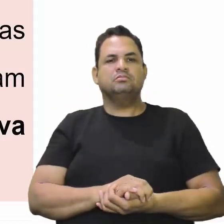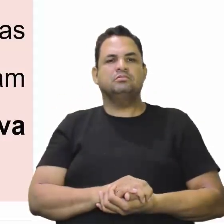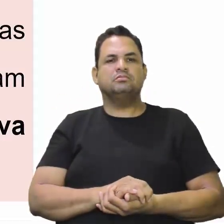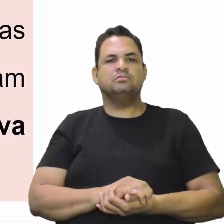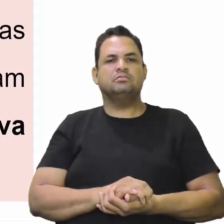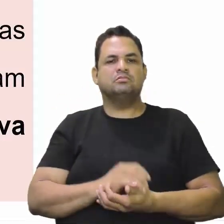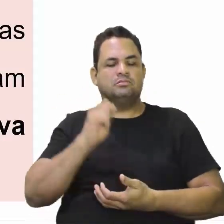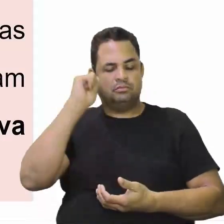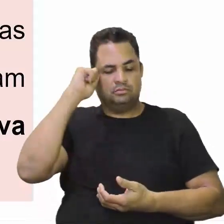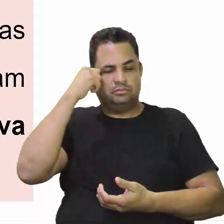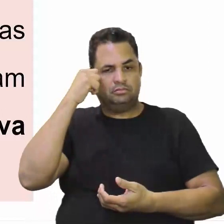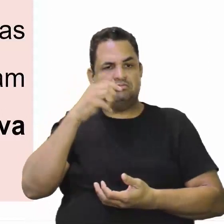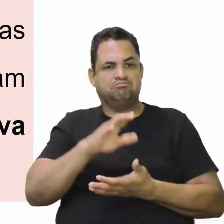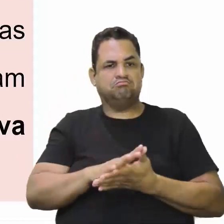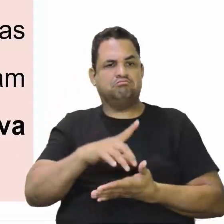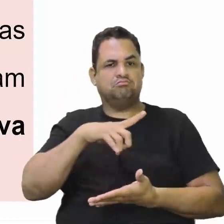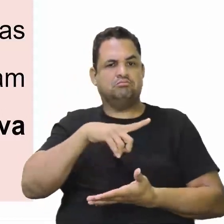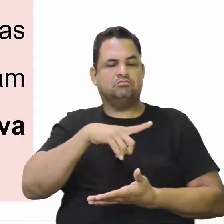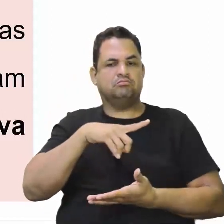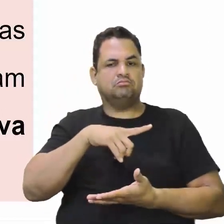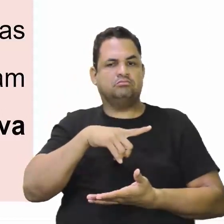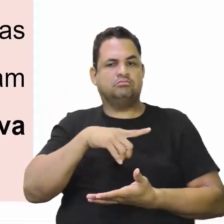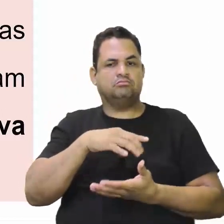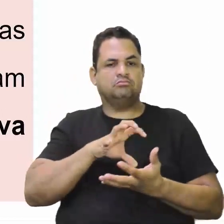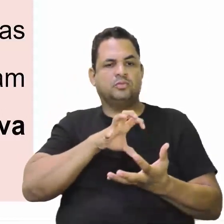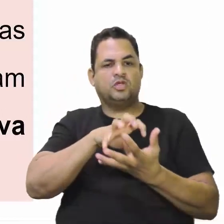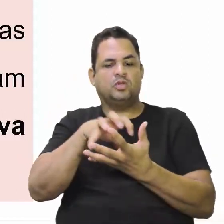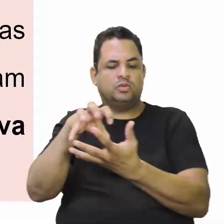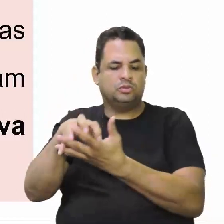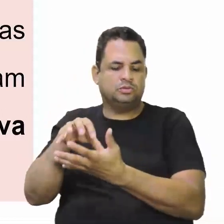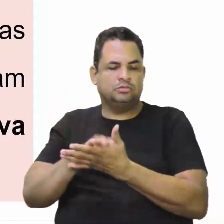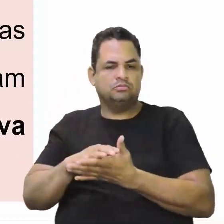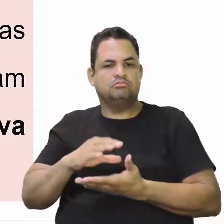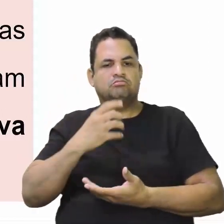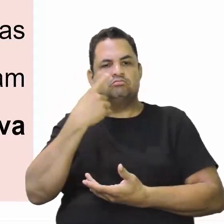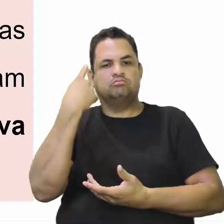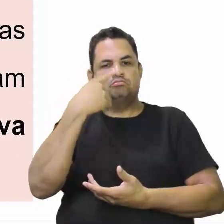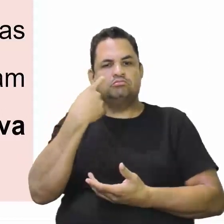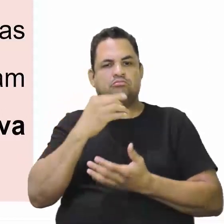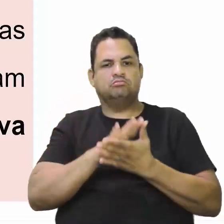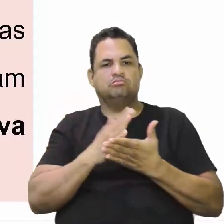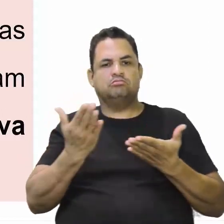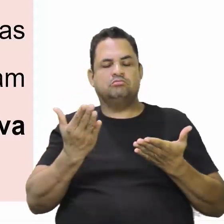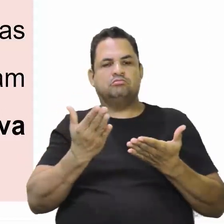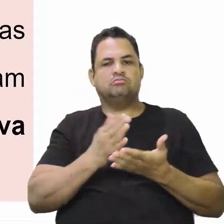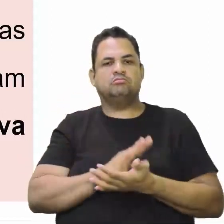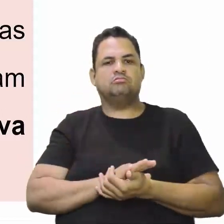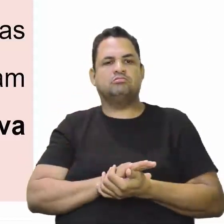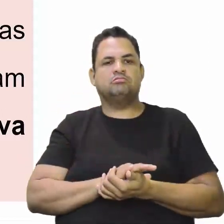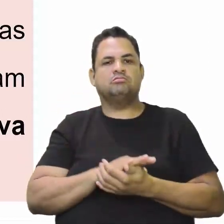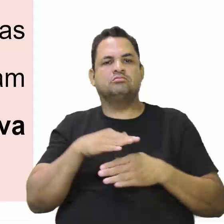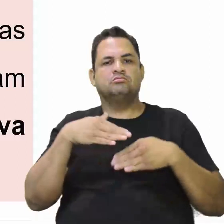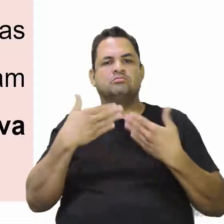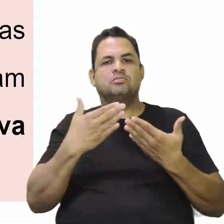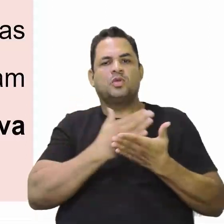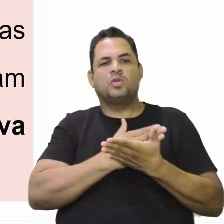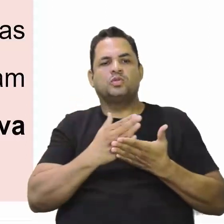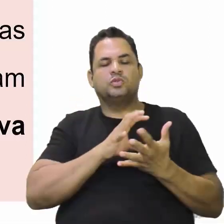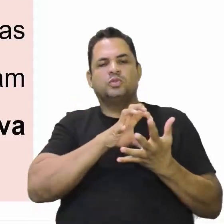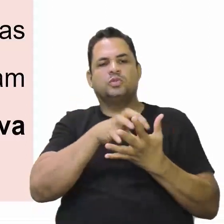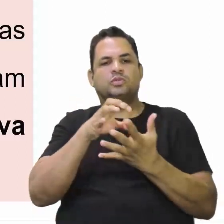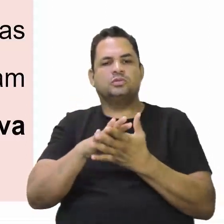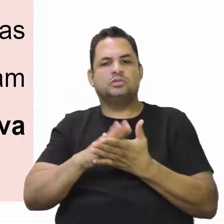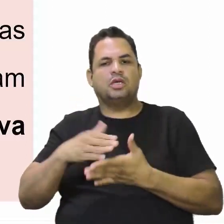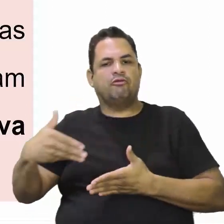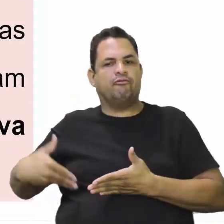Negros existiam na colônia espanhola. Desde os da colonização espanhola, quando a fome,